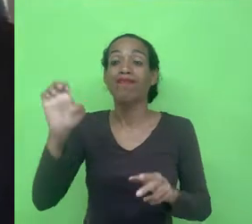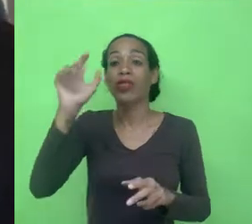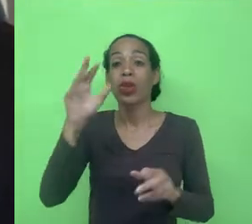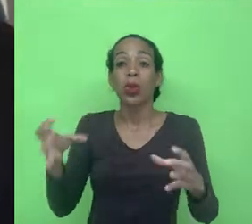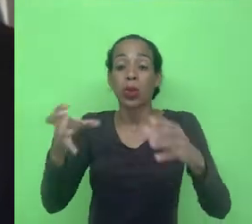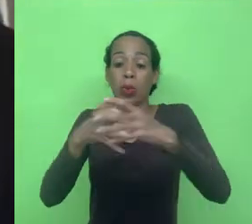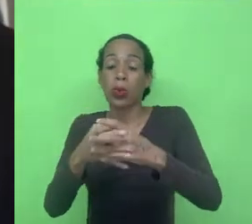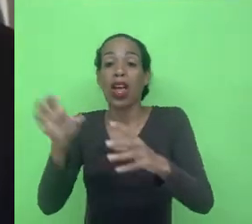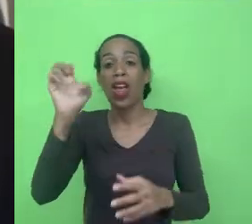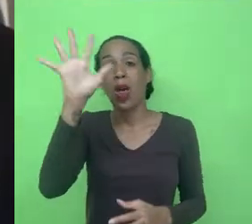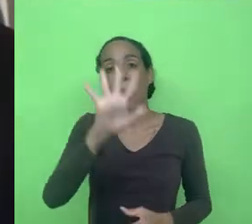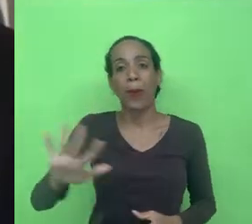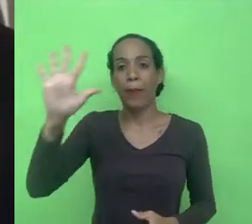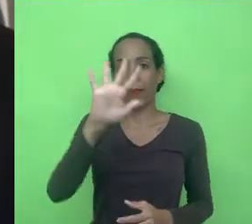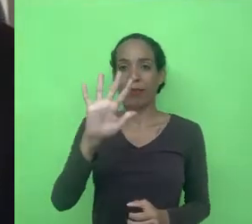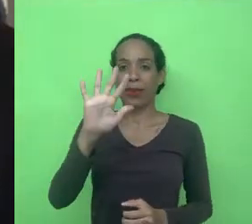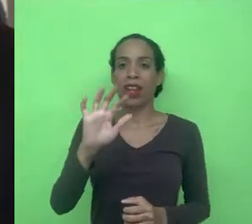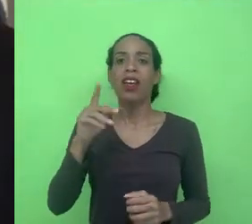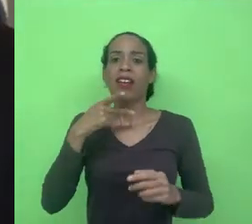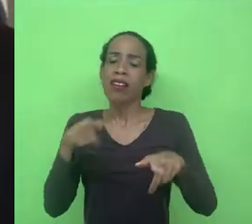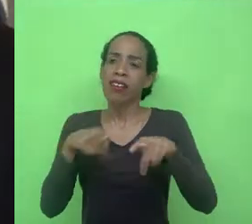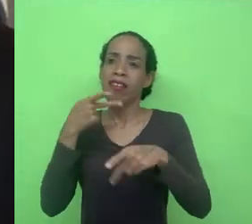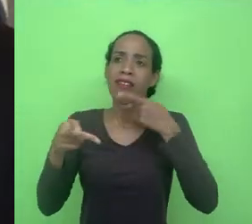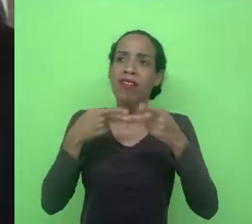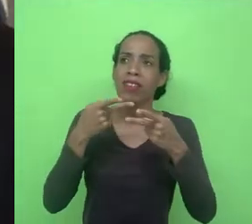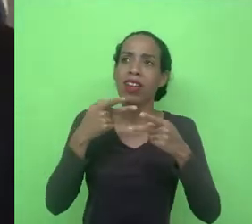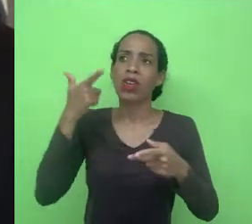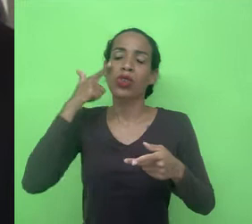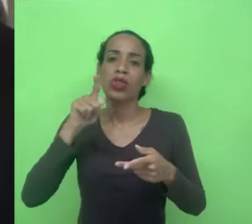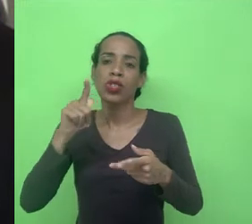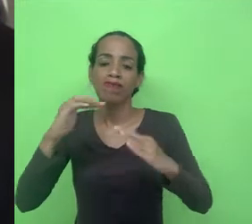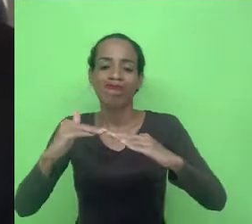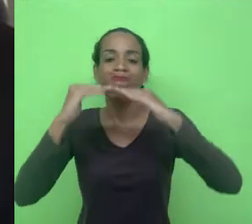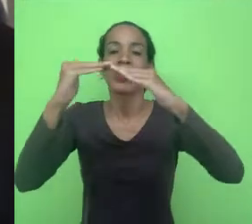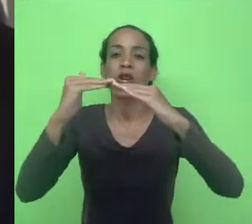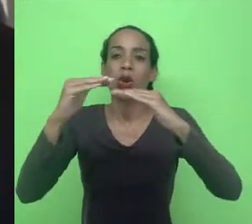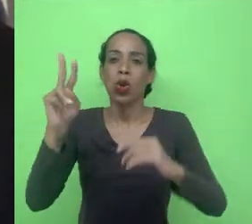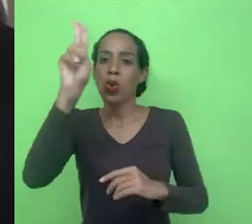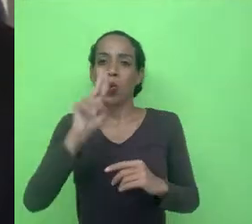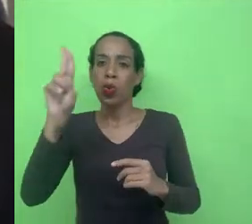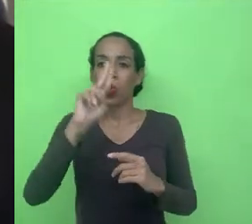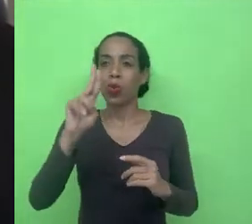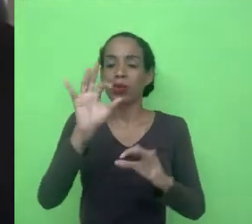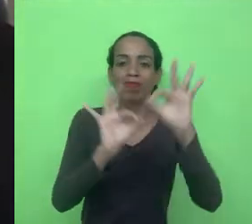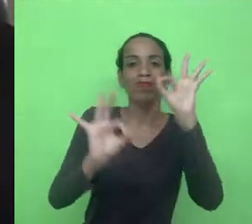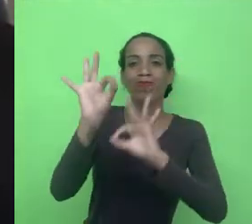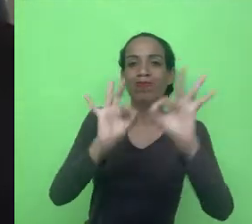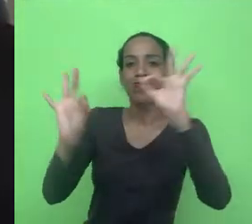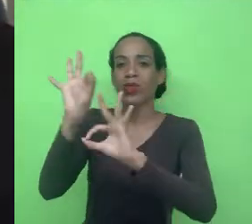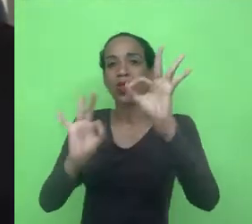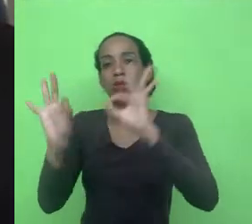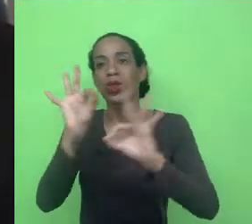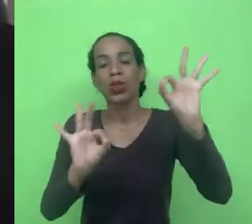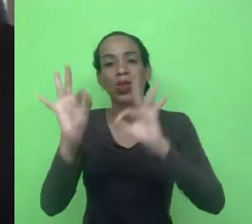indígenas e o que vai falar sobre o alcance e sobre o uso, a operacionalização do termo é a